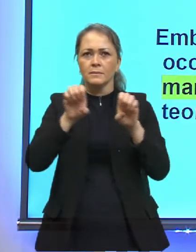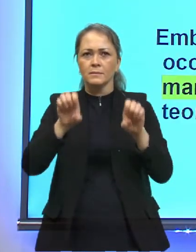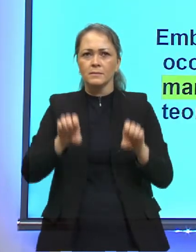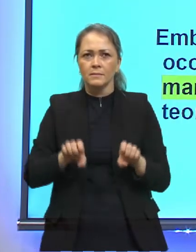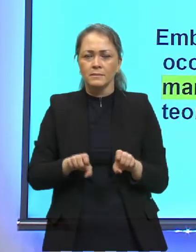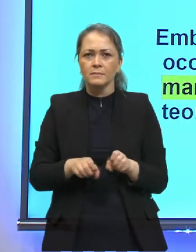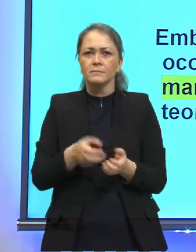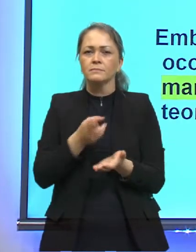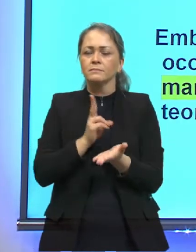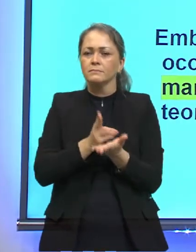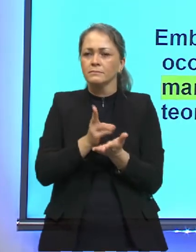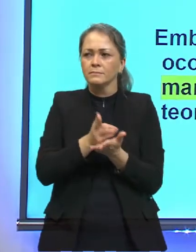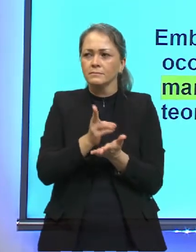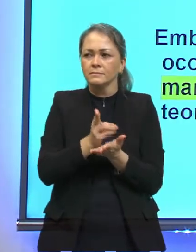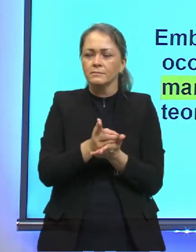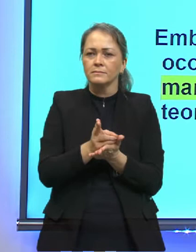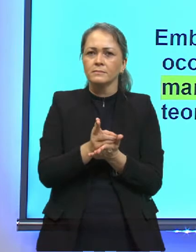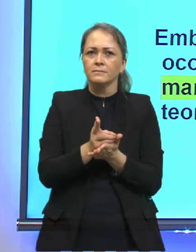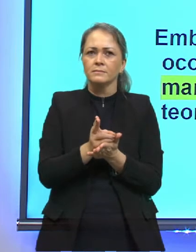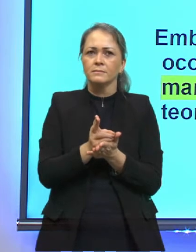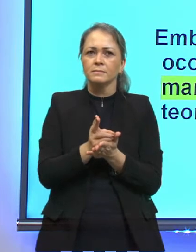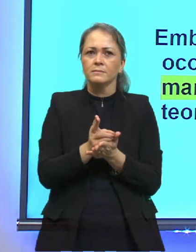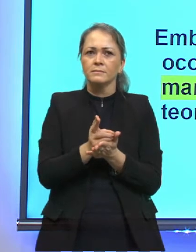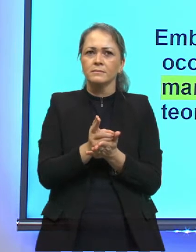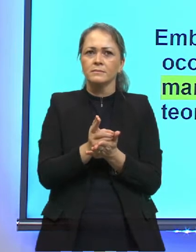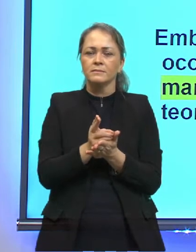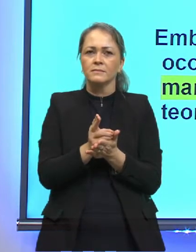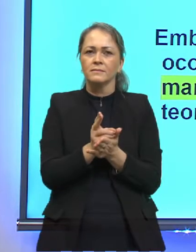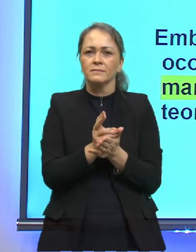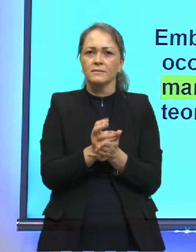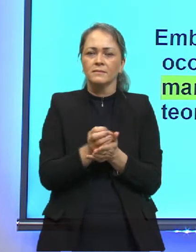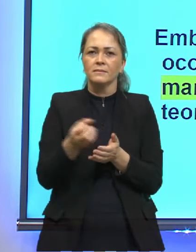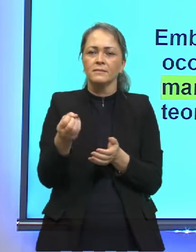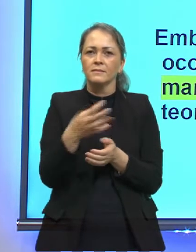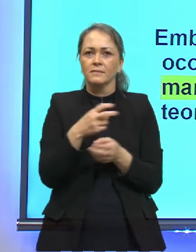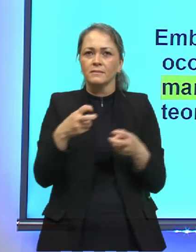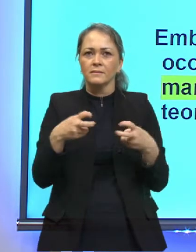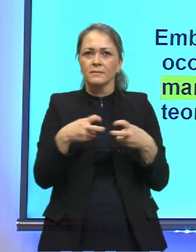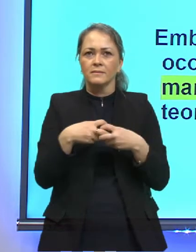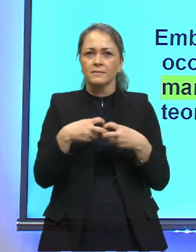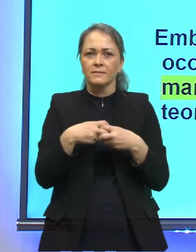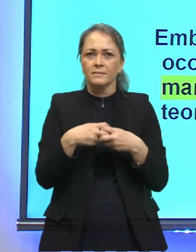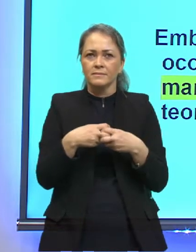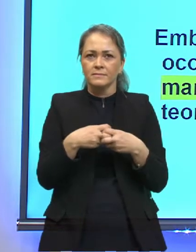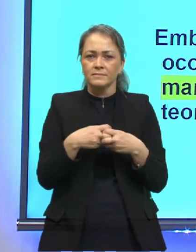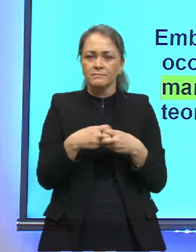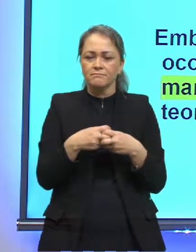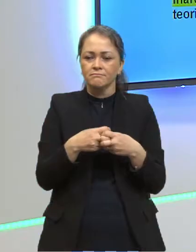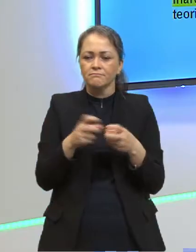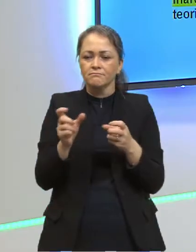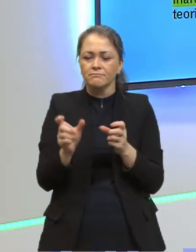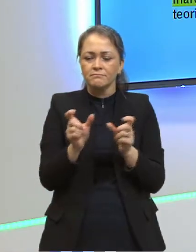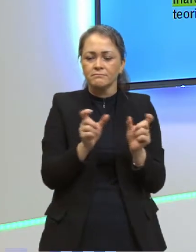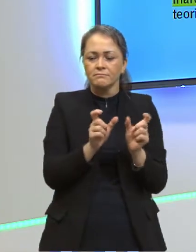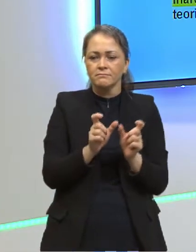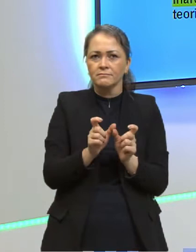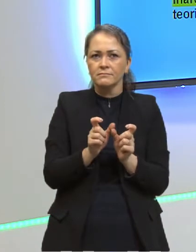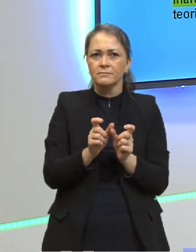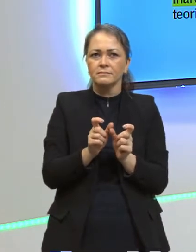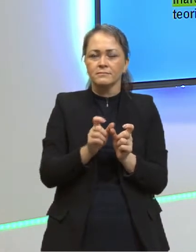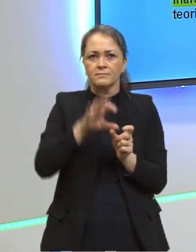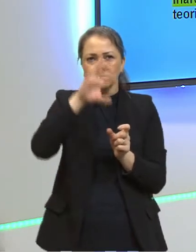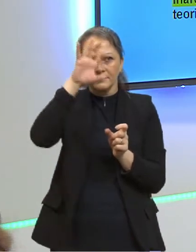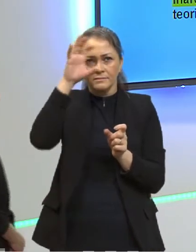constante que lança uma nova física, a física do quanta, dos pacotes. Então a solução